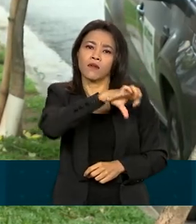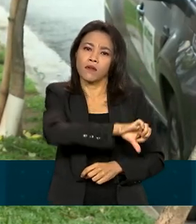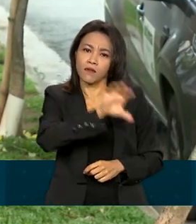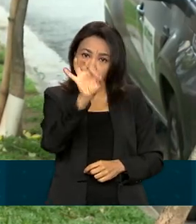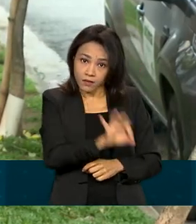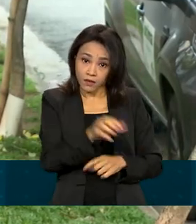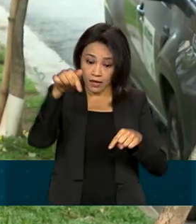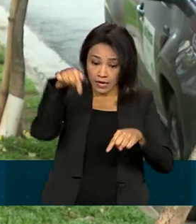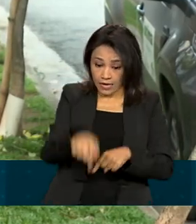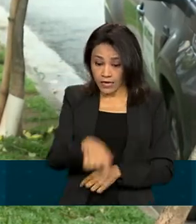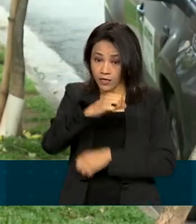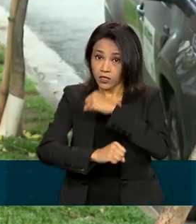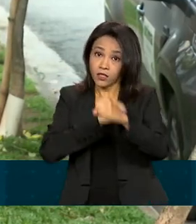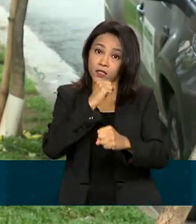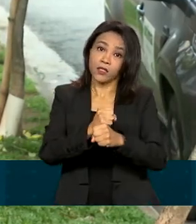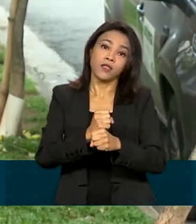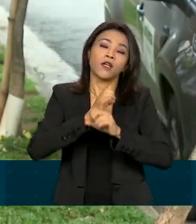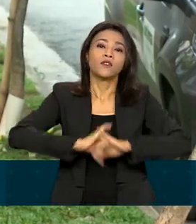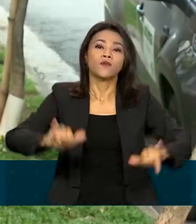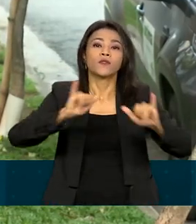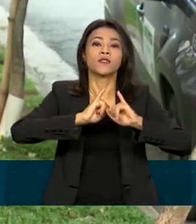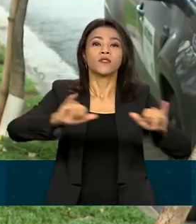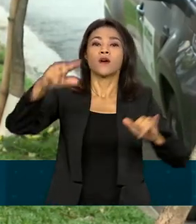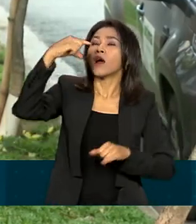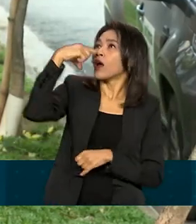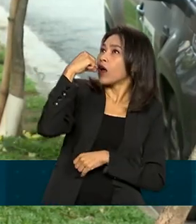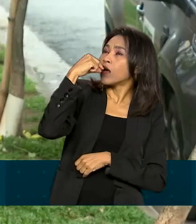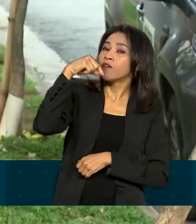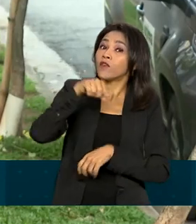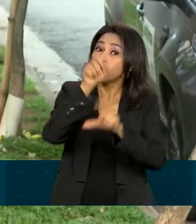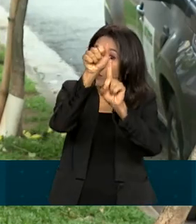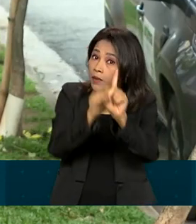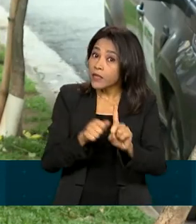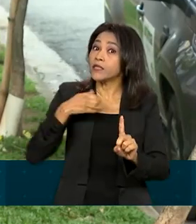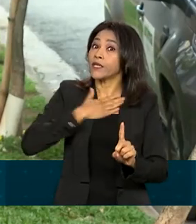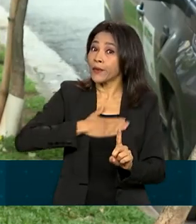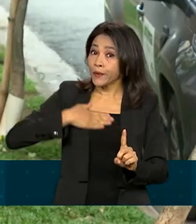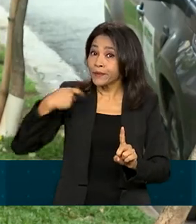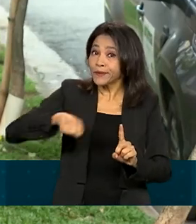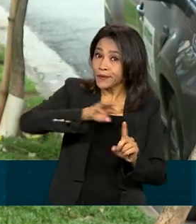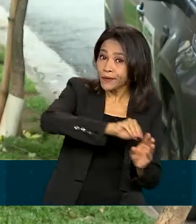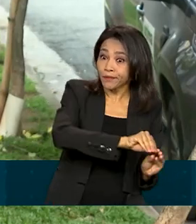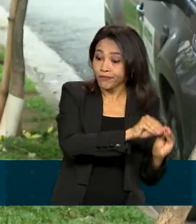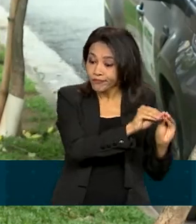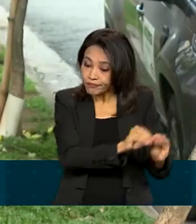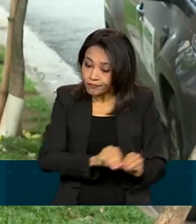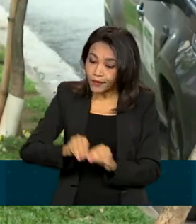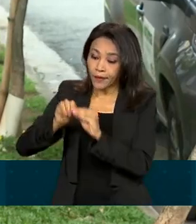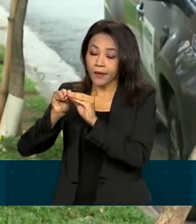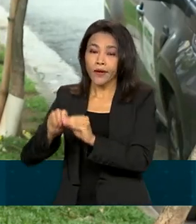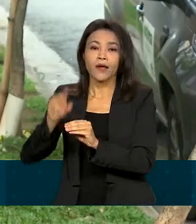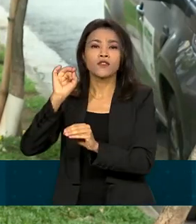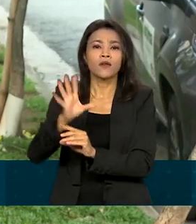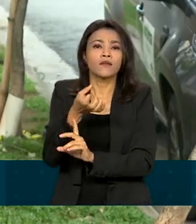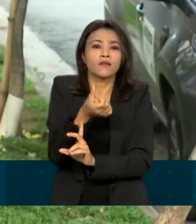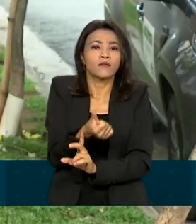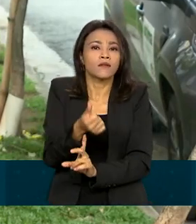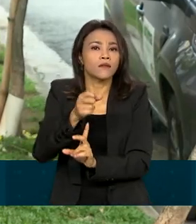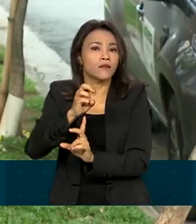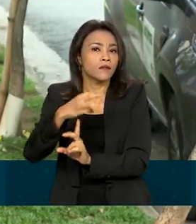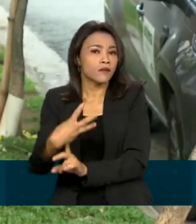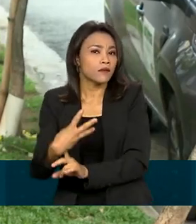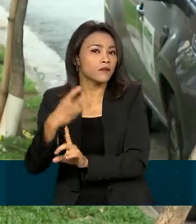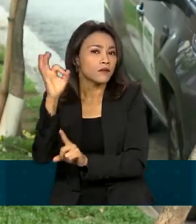Este ano, a campanha de vacinação, que foi no mês de agosto, teve de ser prorrogada, porque apenas 63%